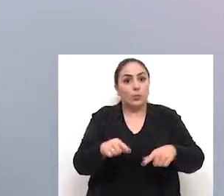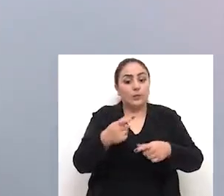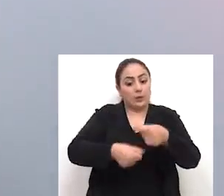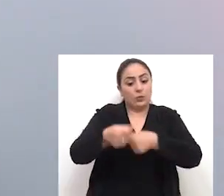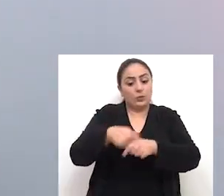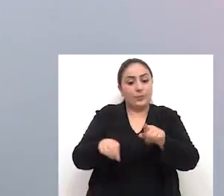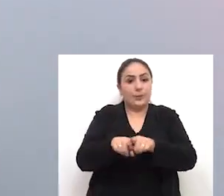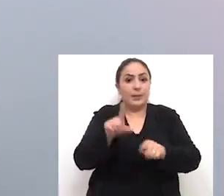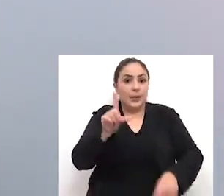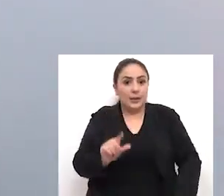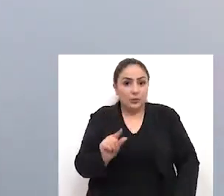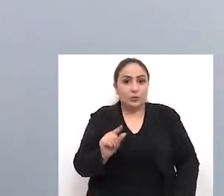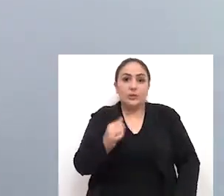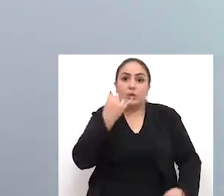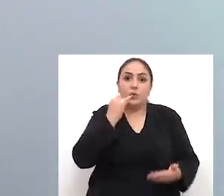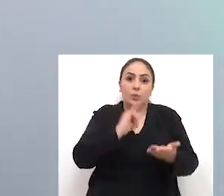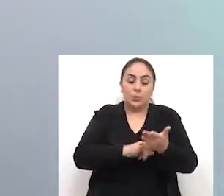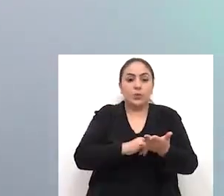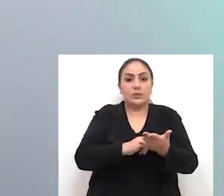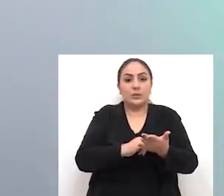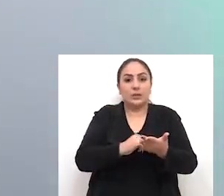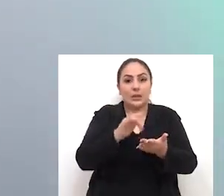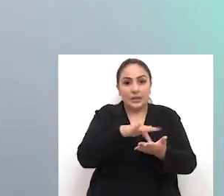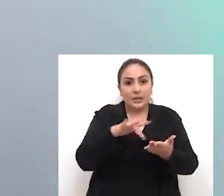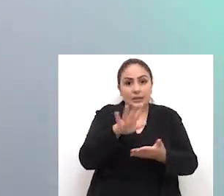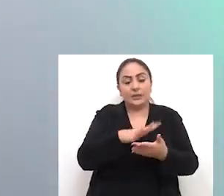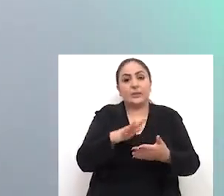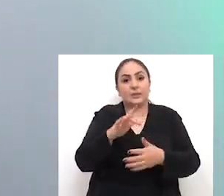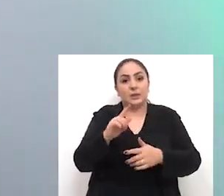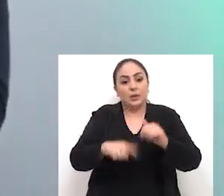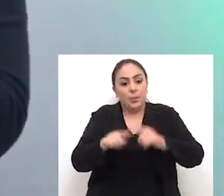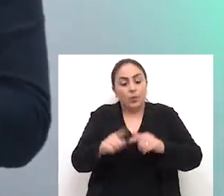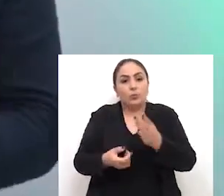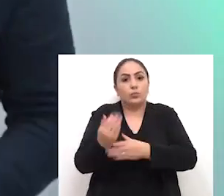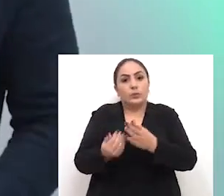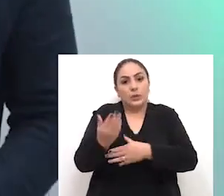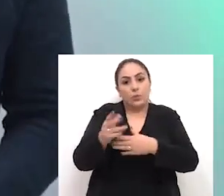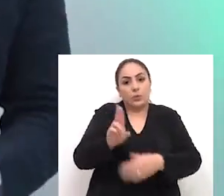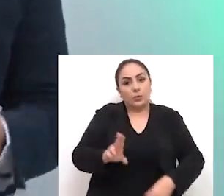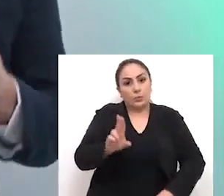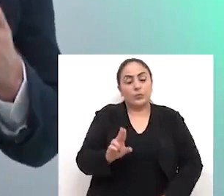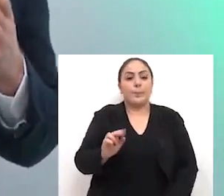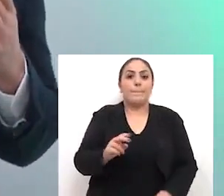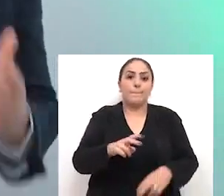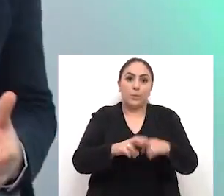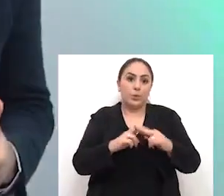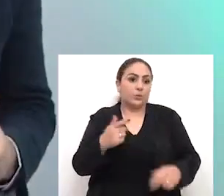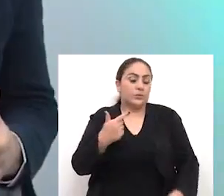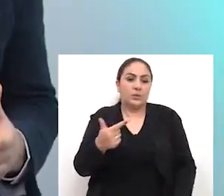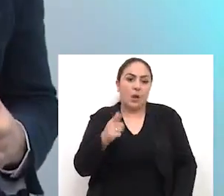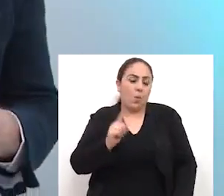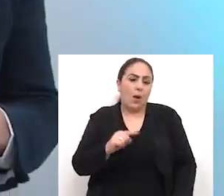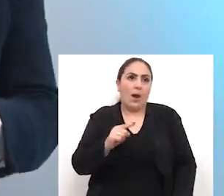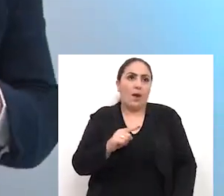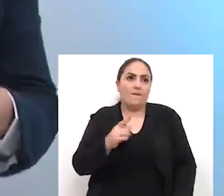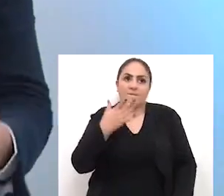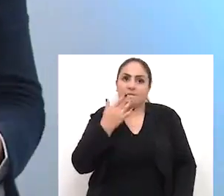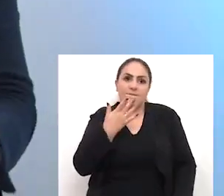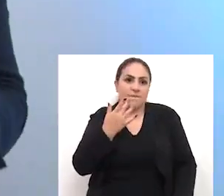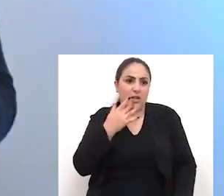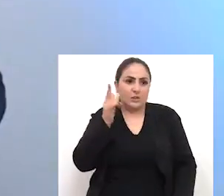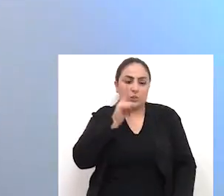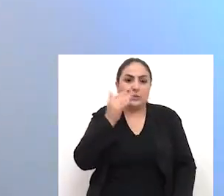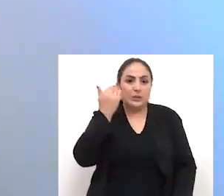economia, na medida em que reduz o imposto sobre circulação de mercadoria, sobre produção e consumo. Então, não é de